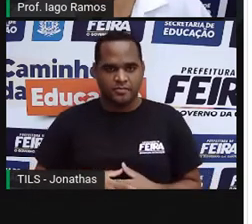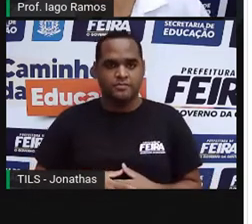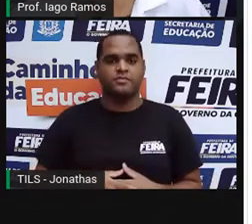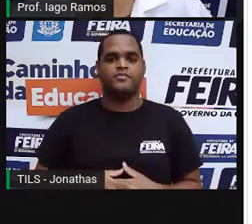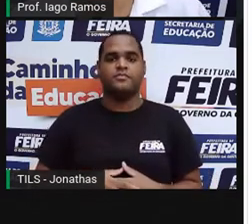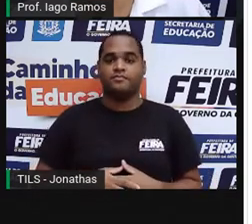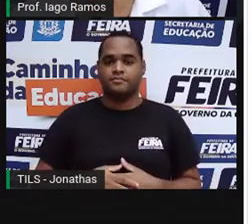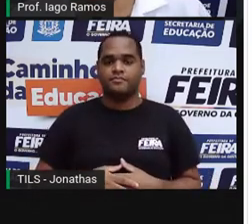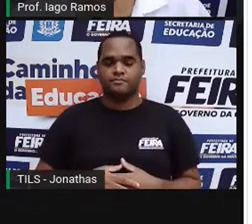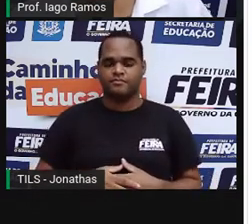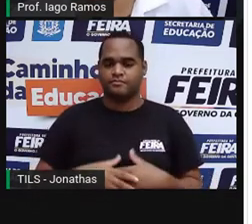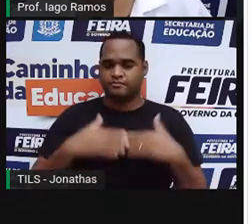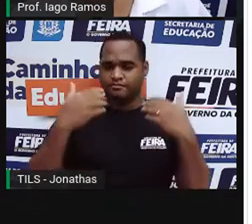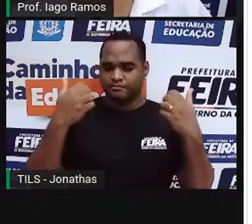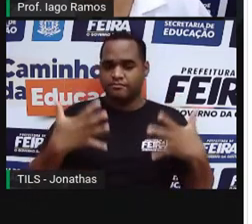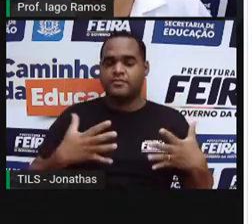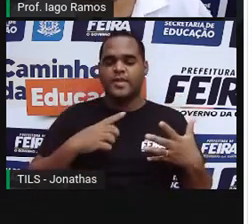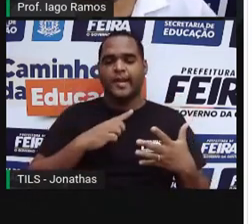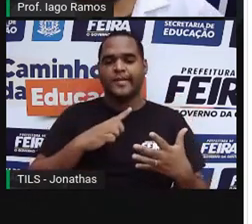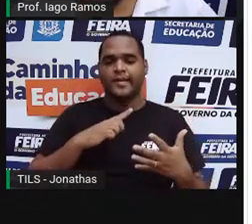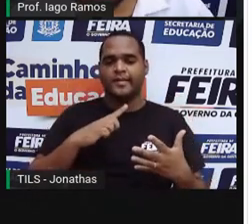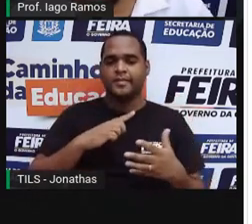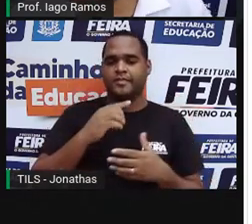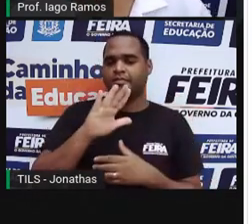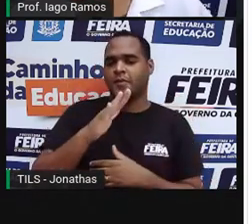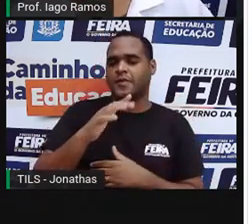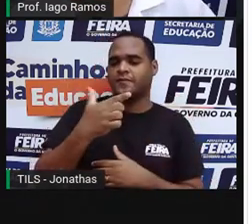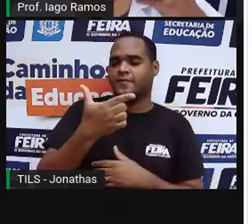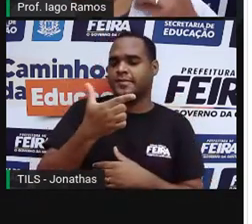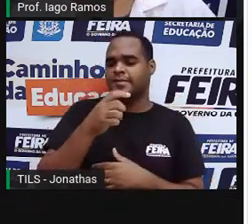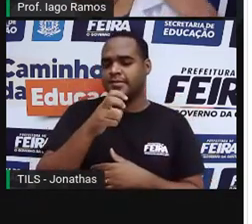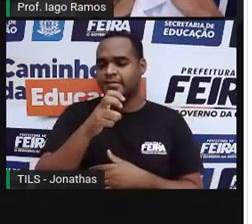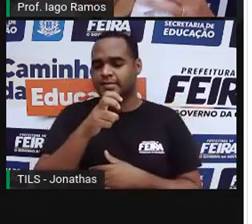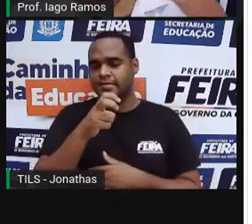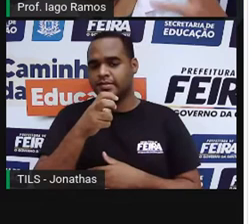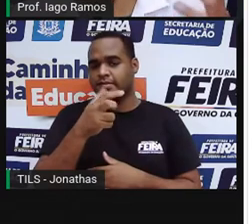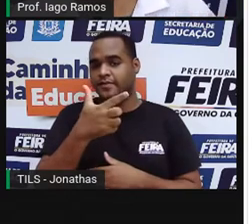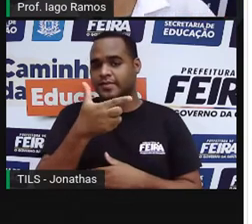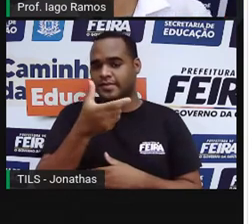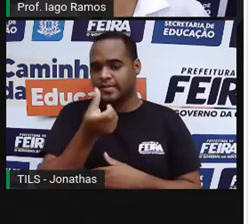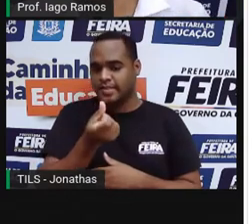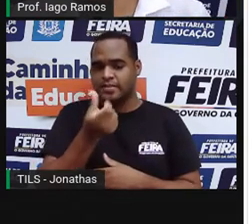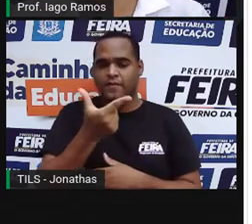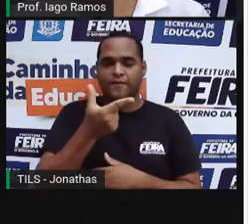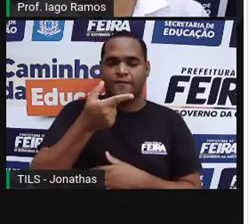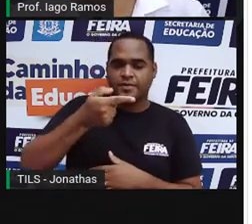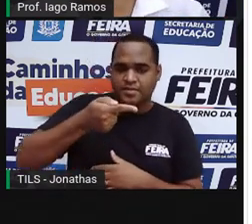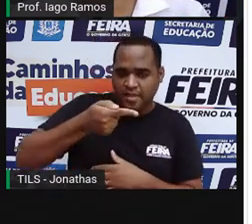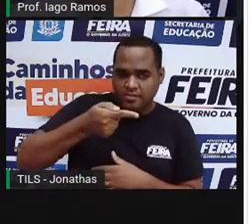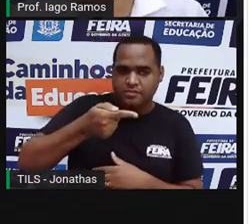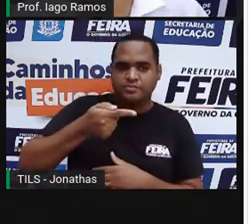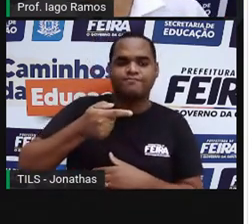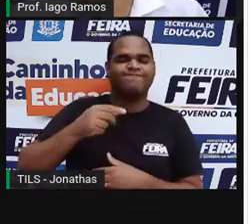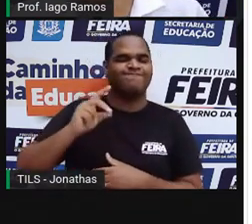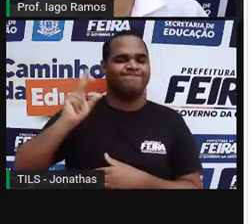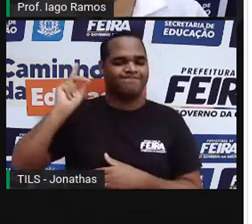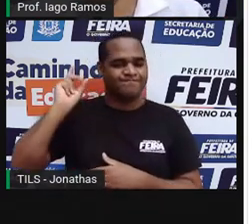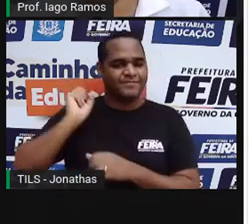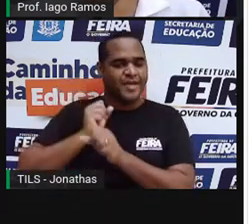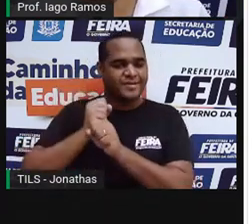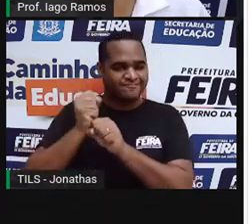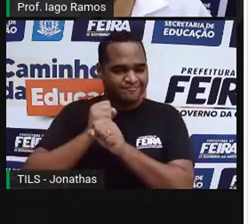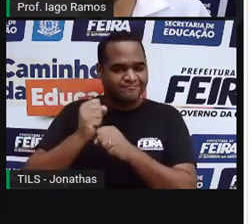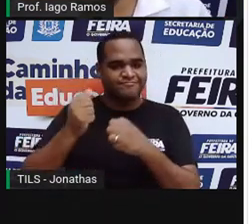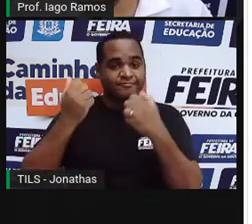né? Isso já tem aí em torno de 26 ou 27 anos, olha só, é muito tempo, não é?